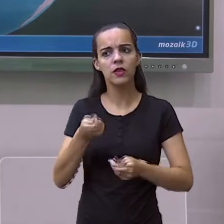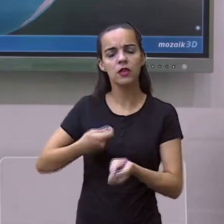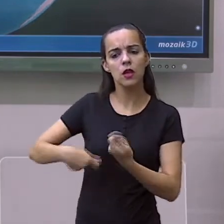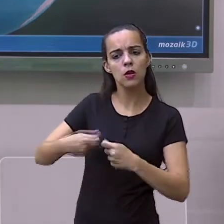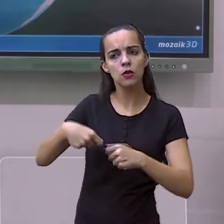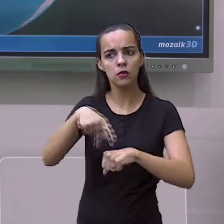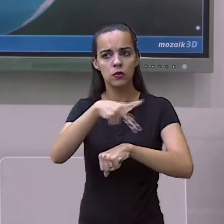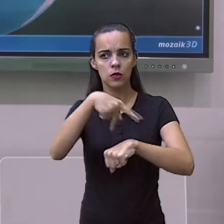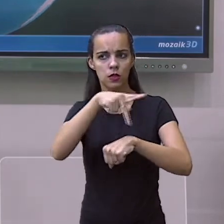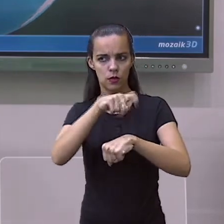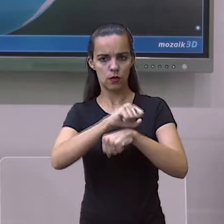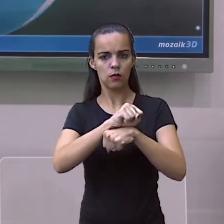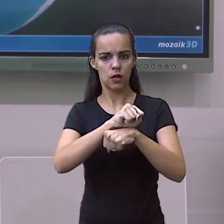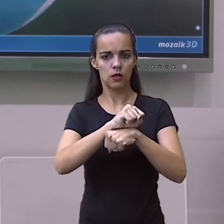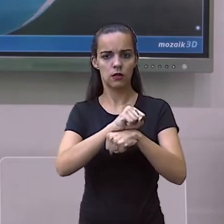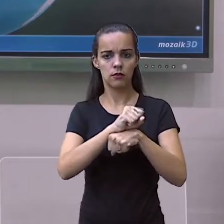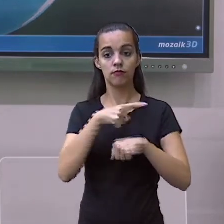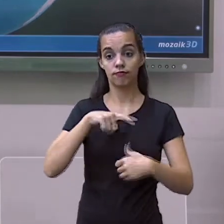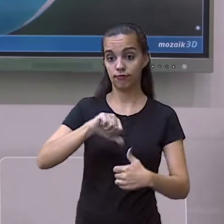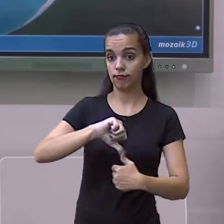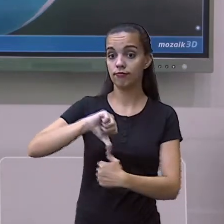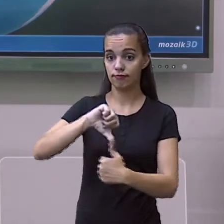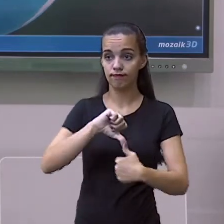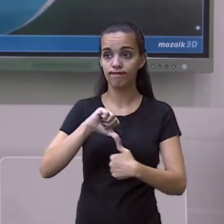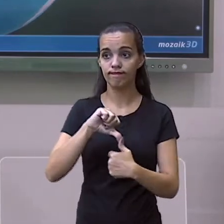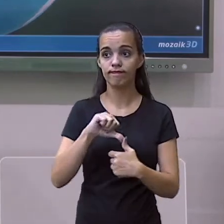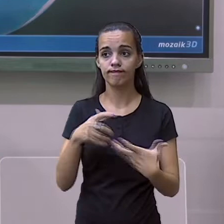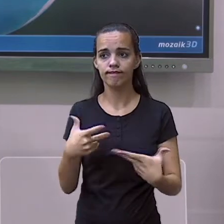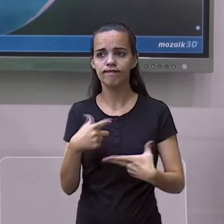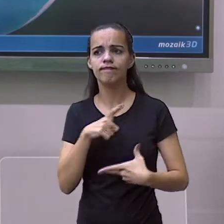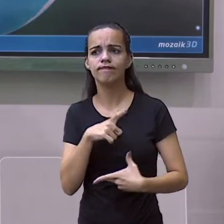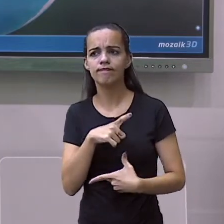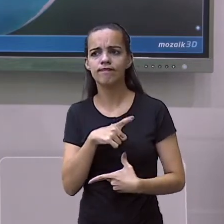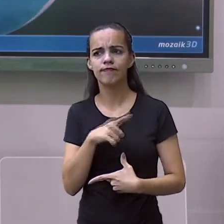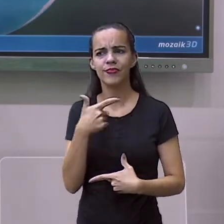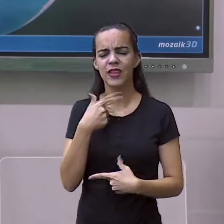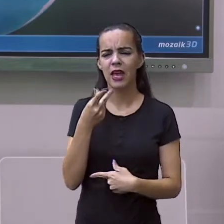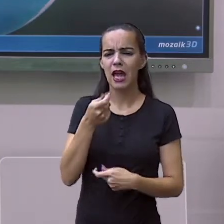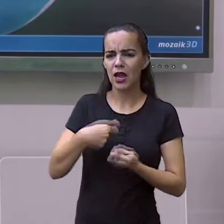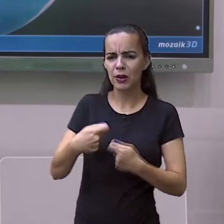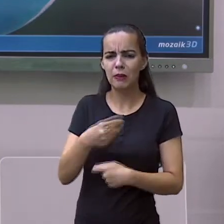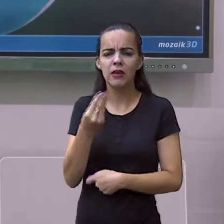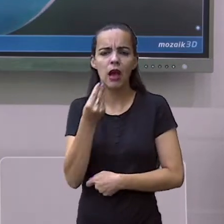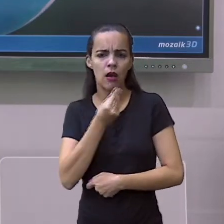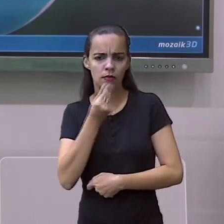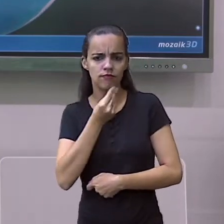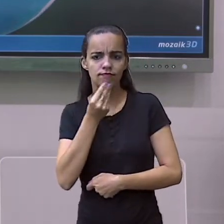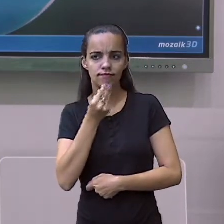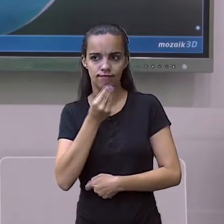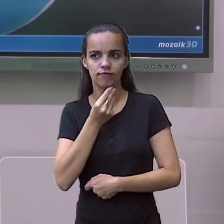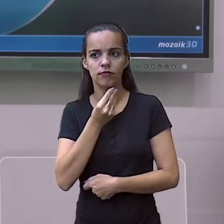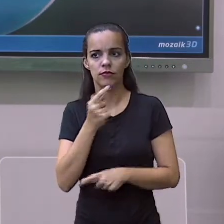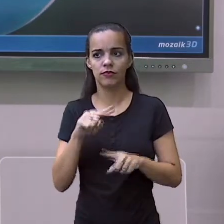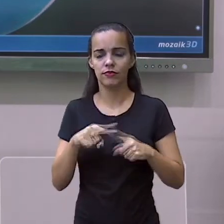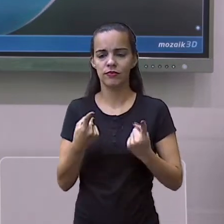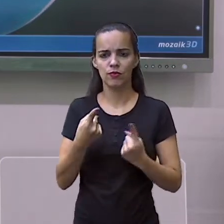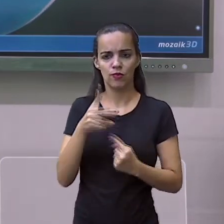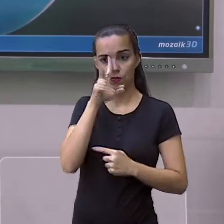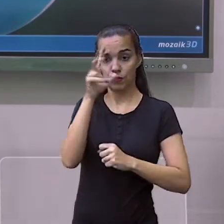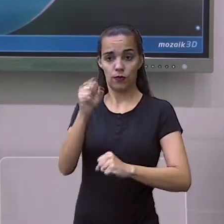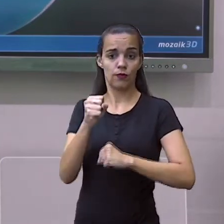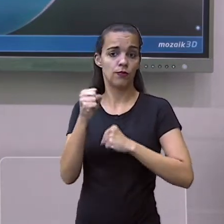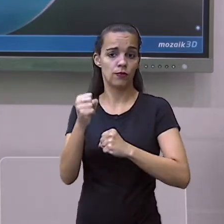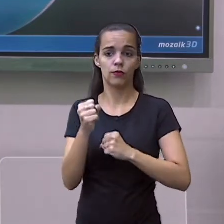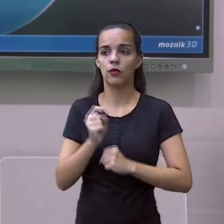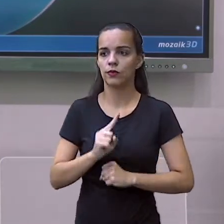países da América Central é uma economia bem fraca. Nós não temos nenhum país com